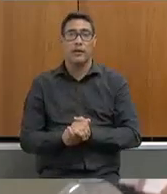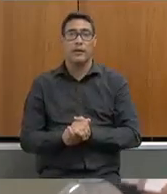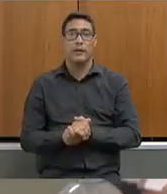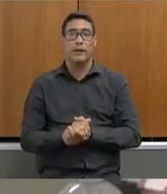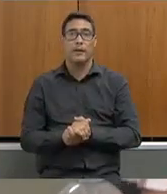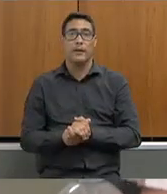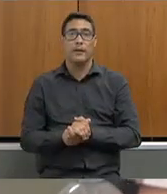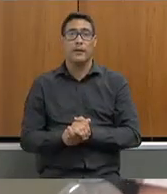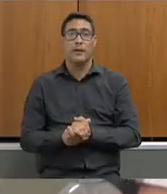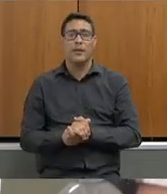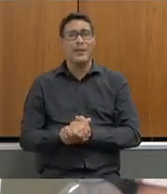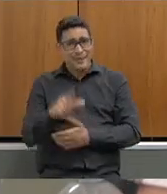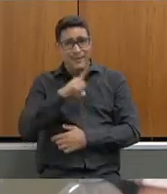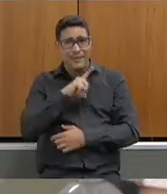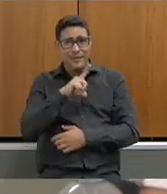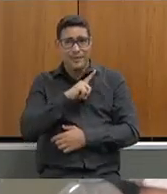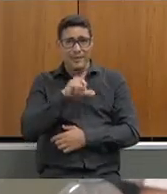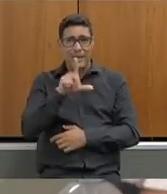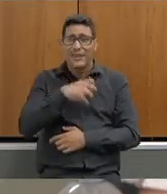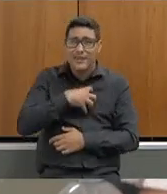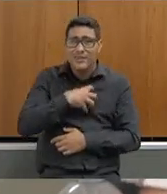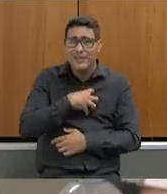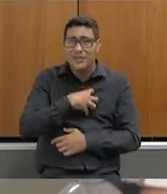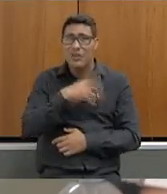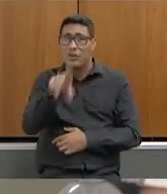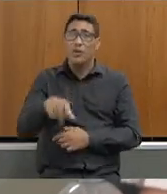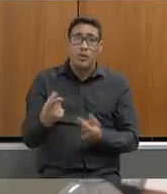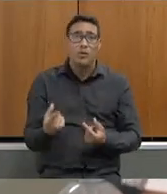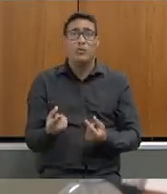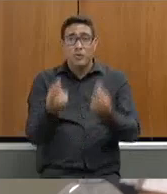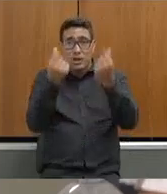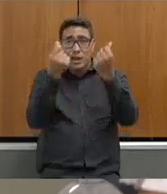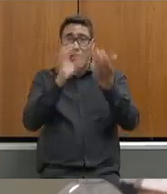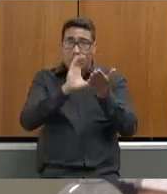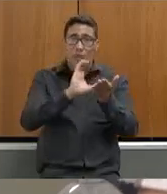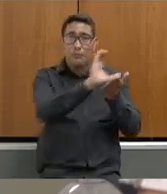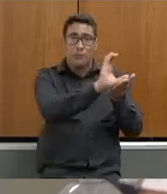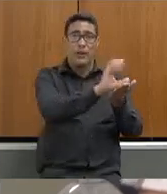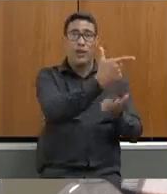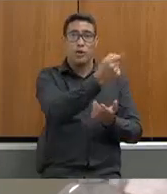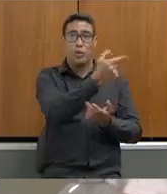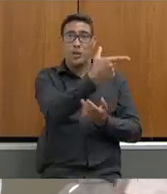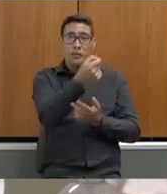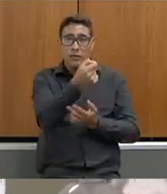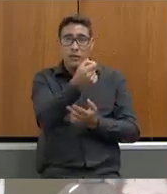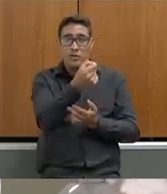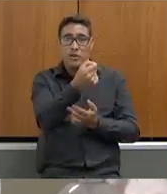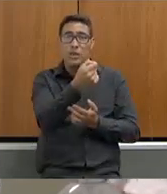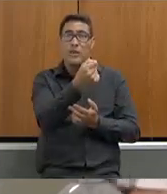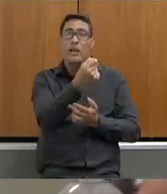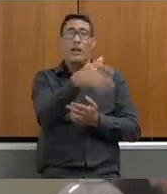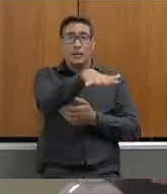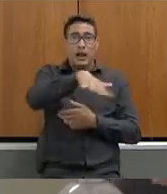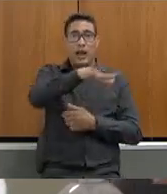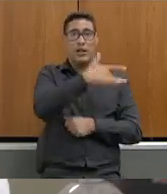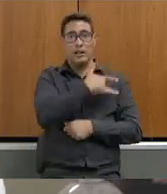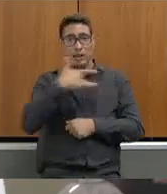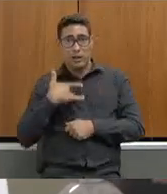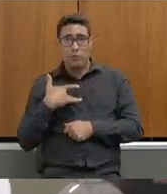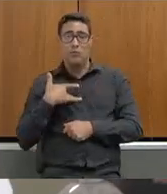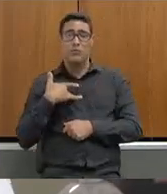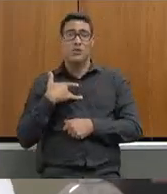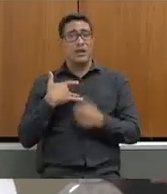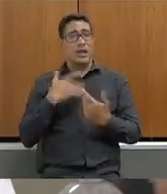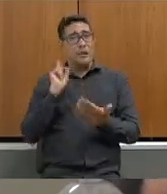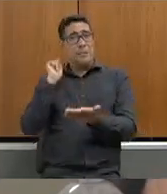tem sentido o dinheiro que tinha que ter entrado em 2020 na conta da saúde ser quitado em